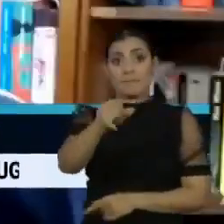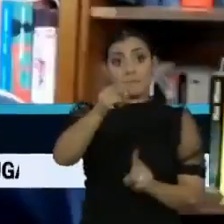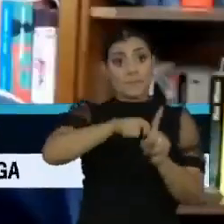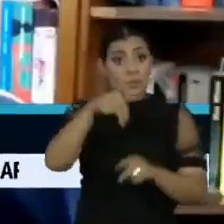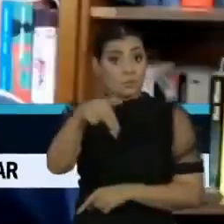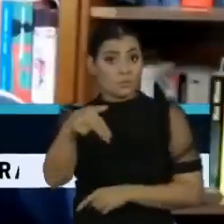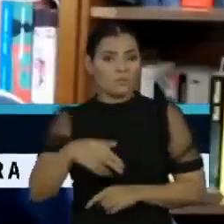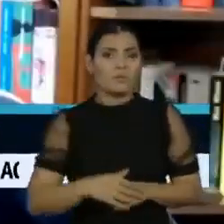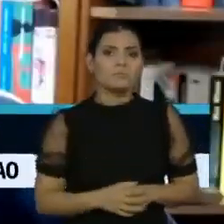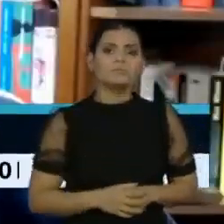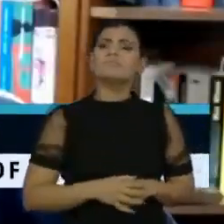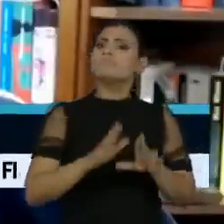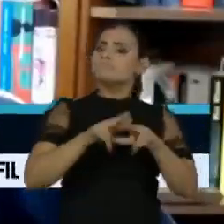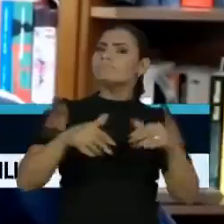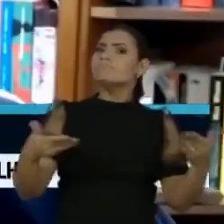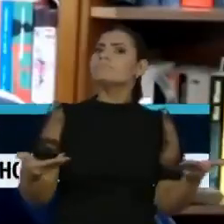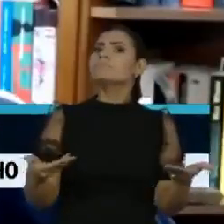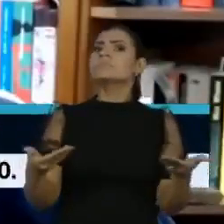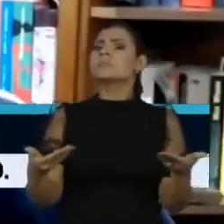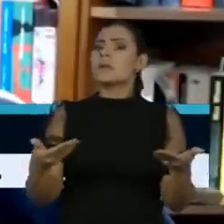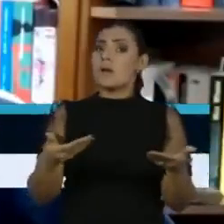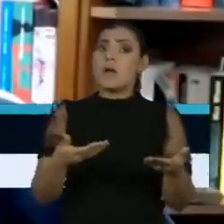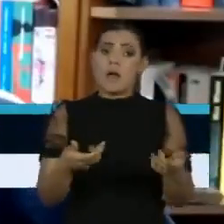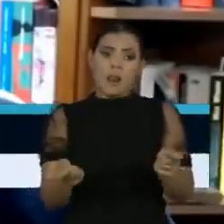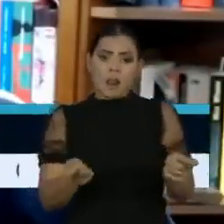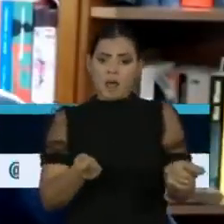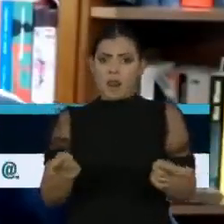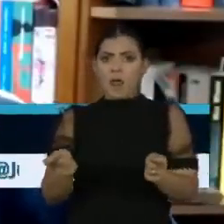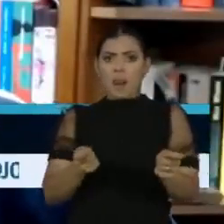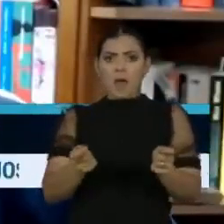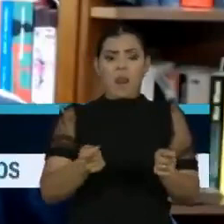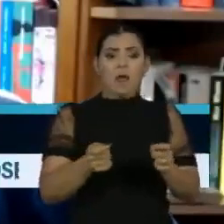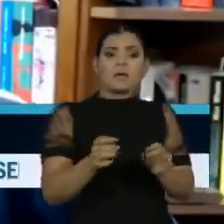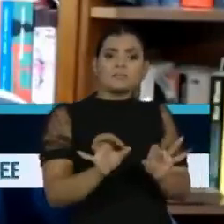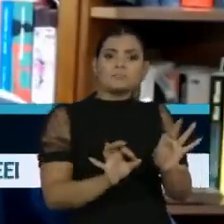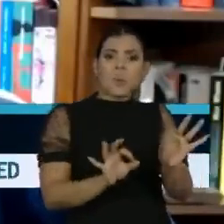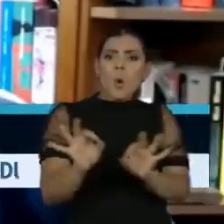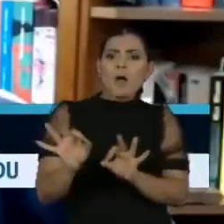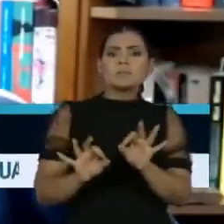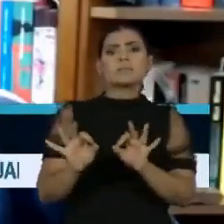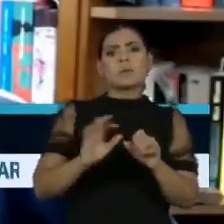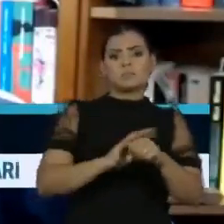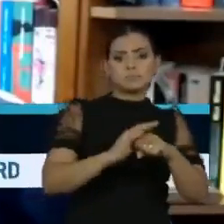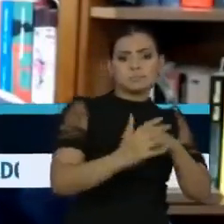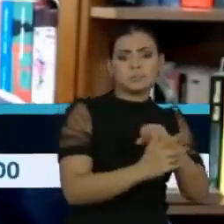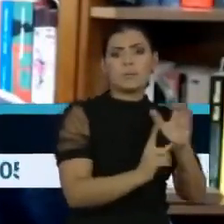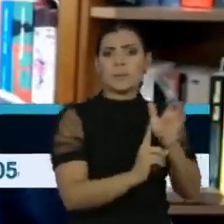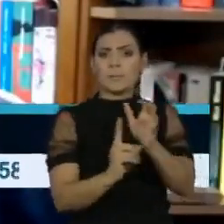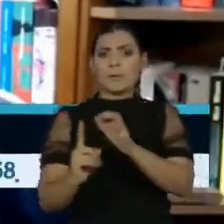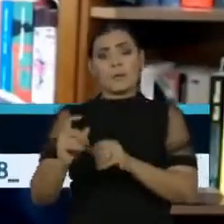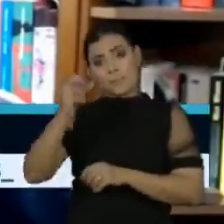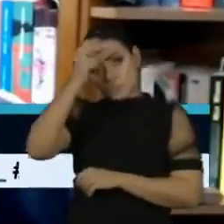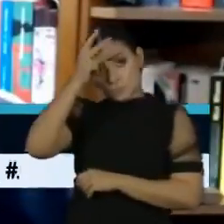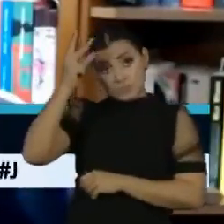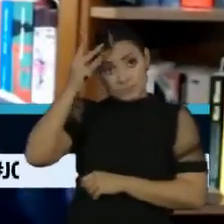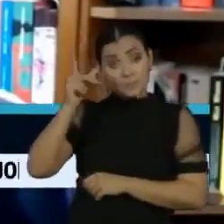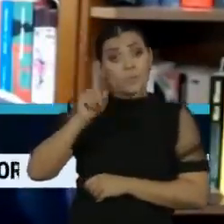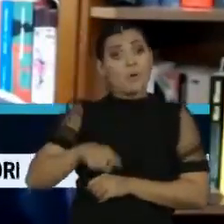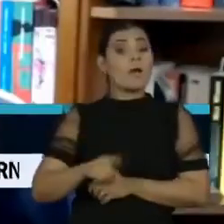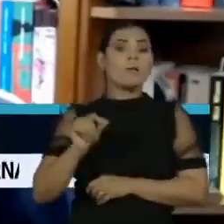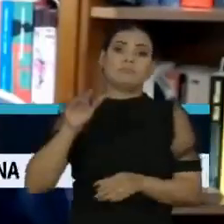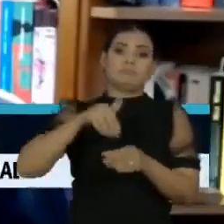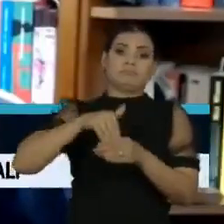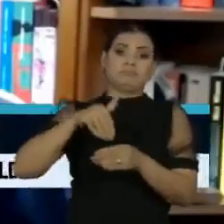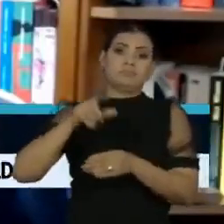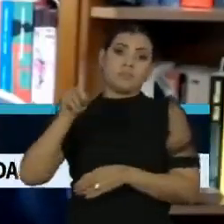novembro. A boa condução do processo da pandemia no município é um ativo